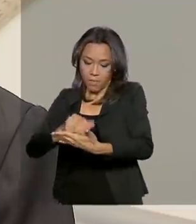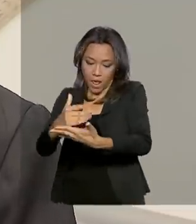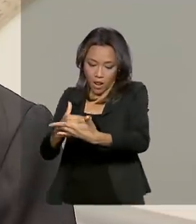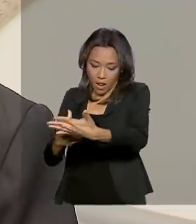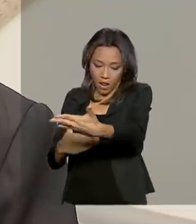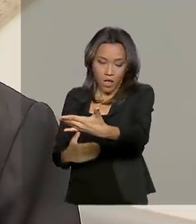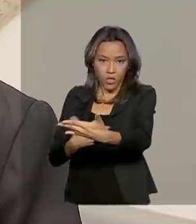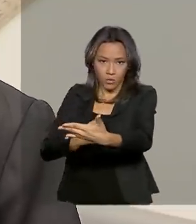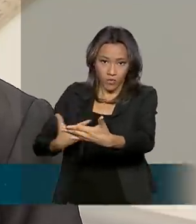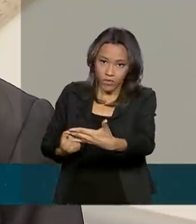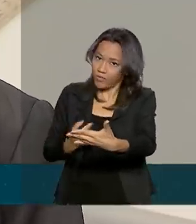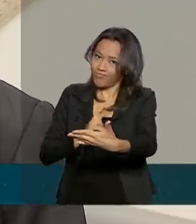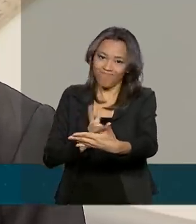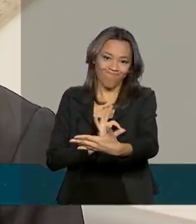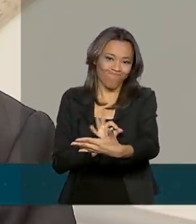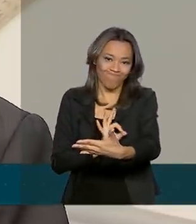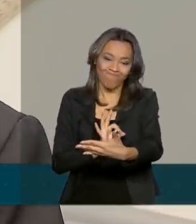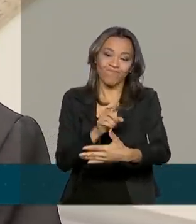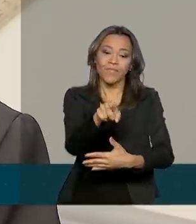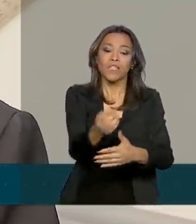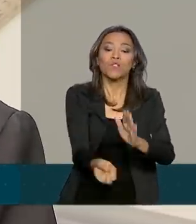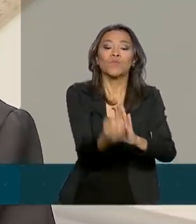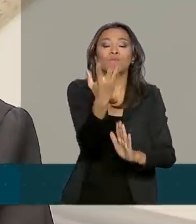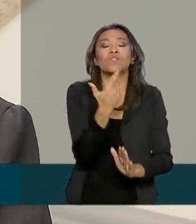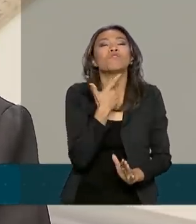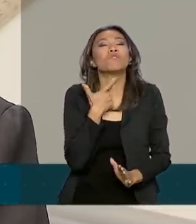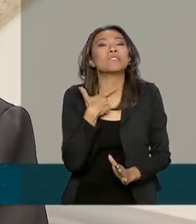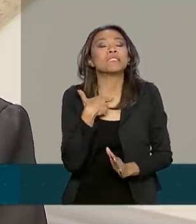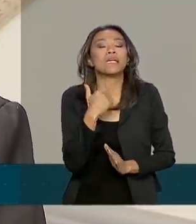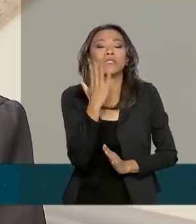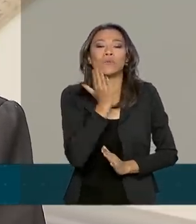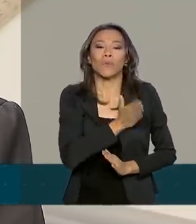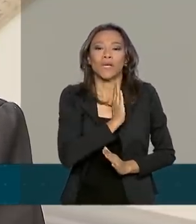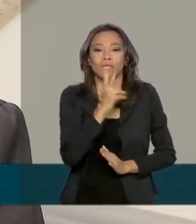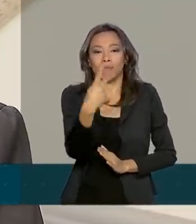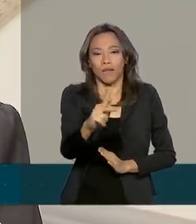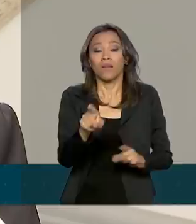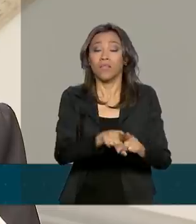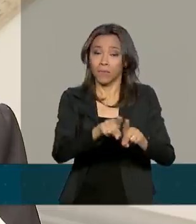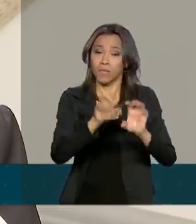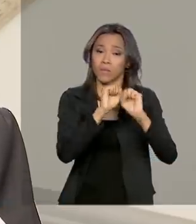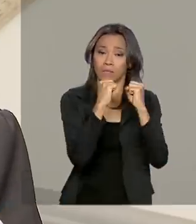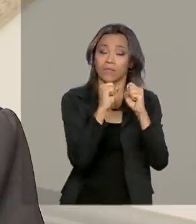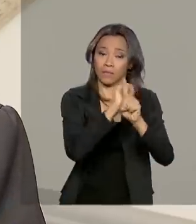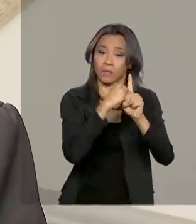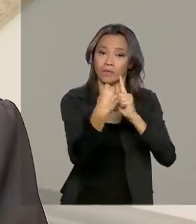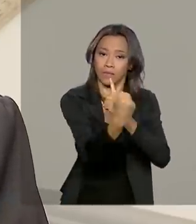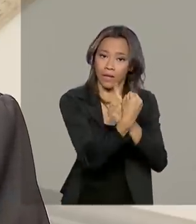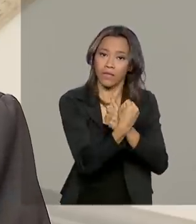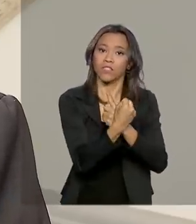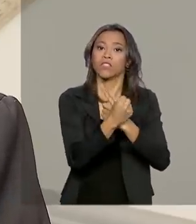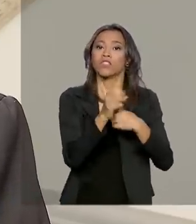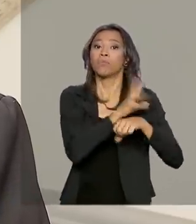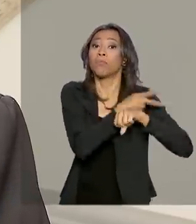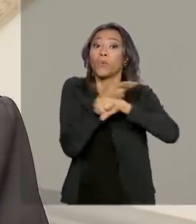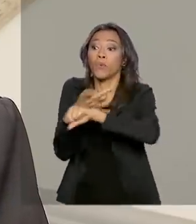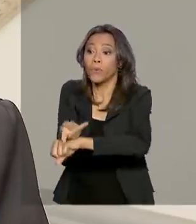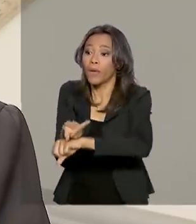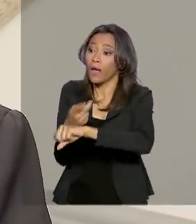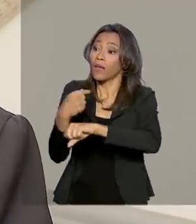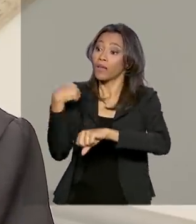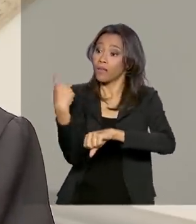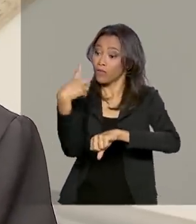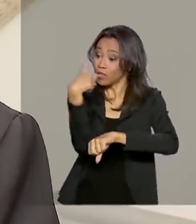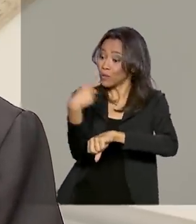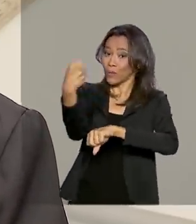Nasceu dentro de meu coração e de toda a comunidade o desejo de corrermos atrás para que pudéssemos ser uma